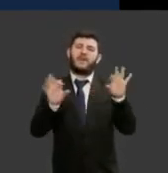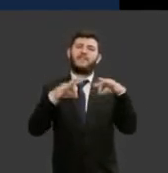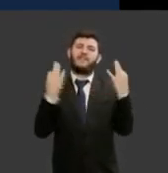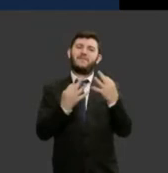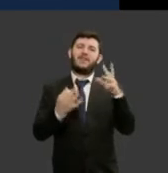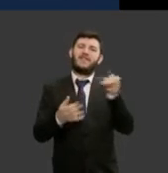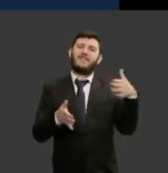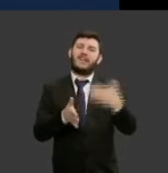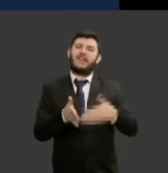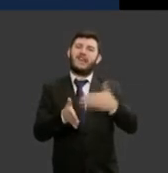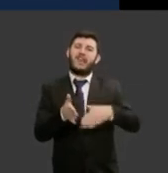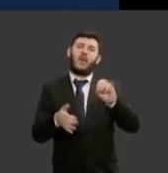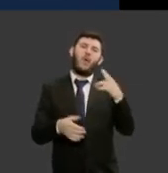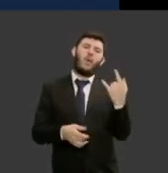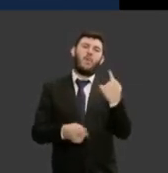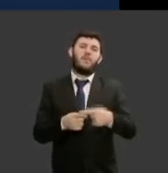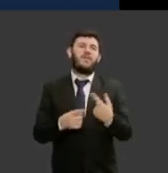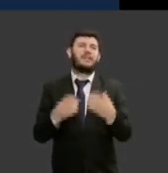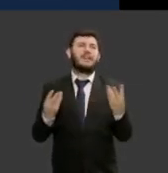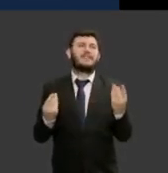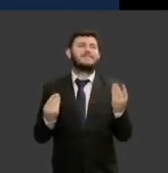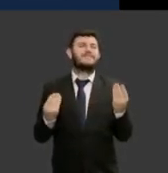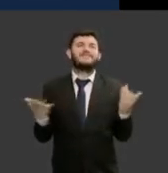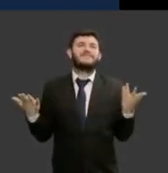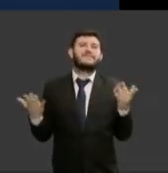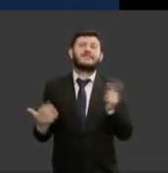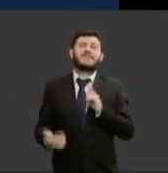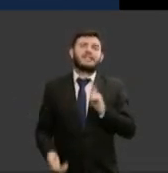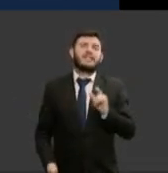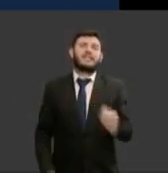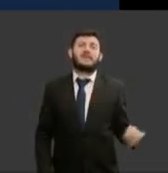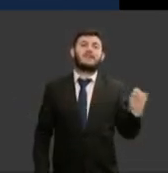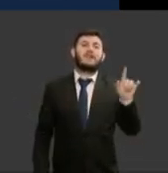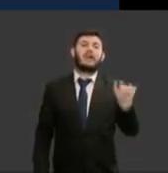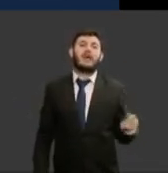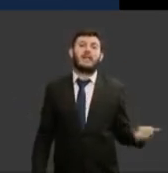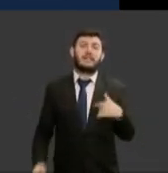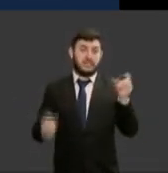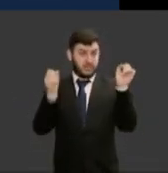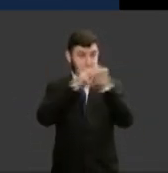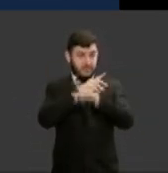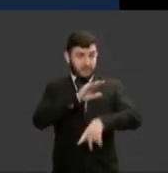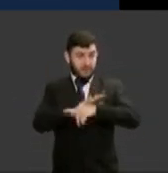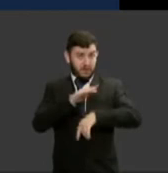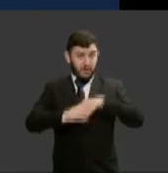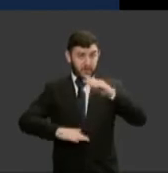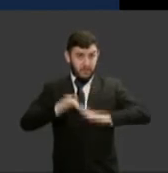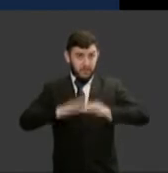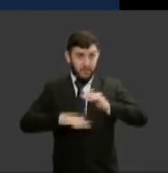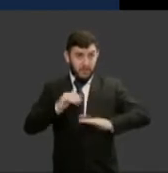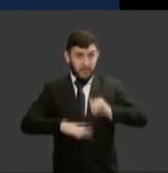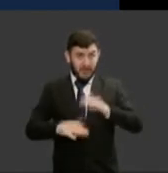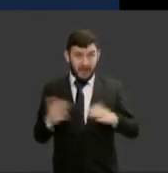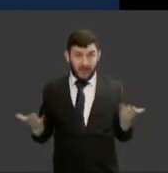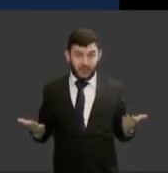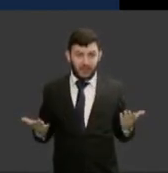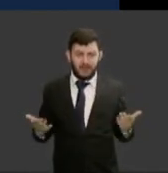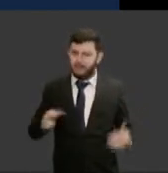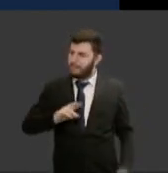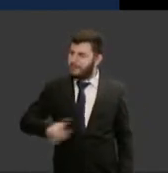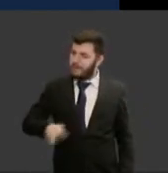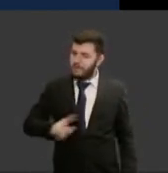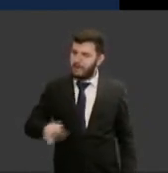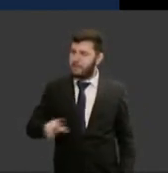entrave ou será algo muito difícil para se exercer não os gestores tem que fazer os